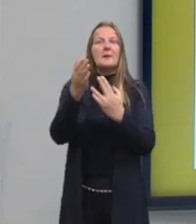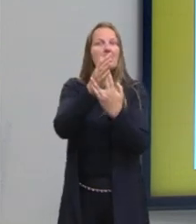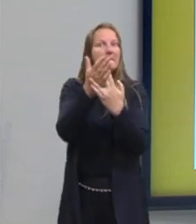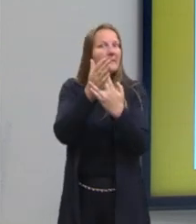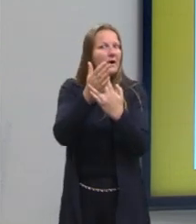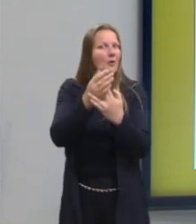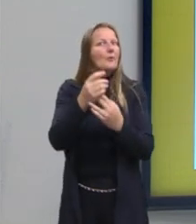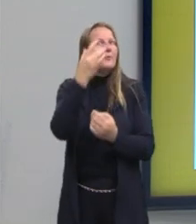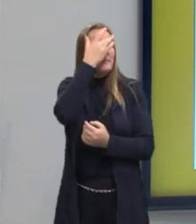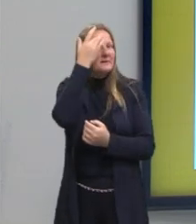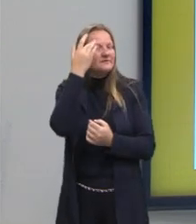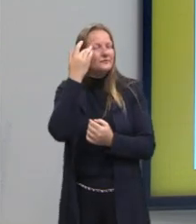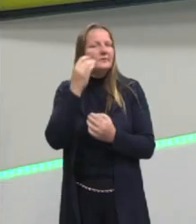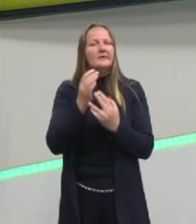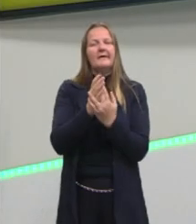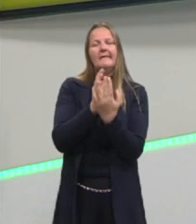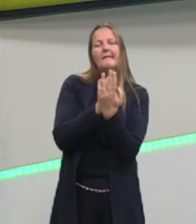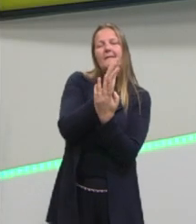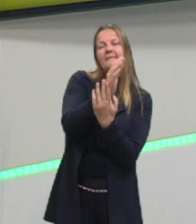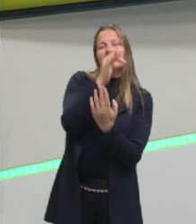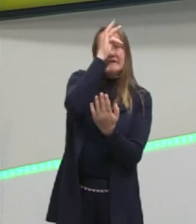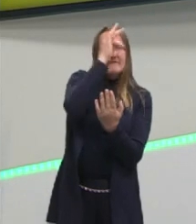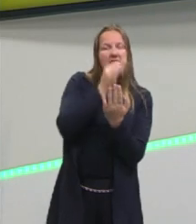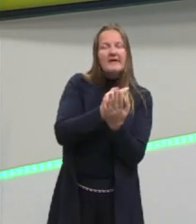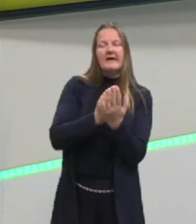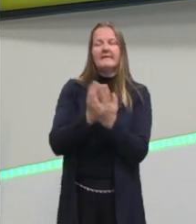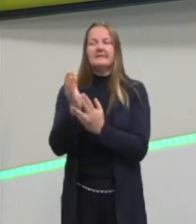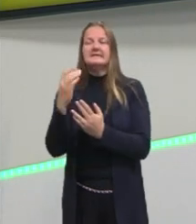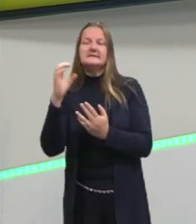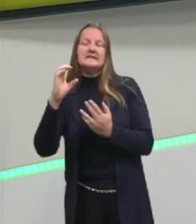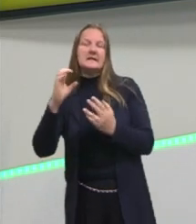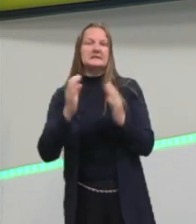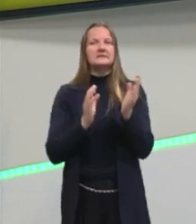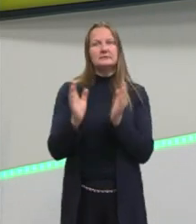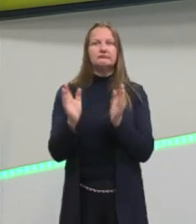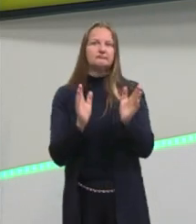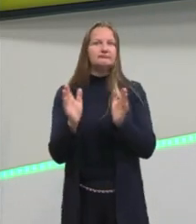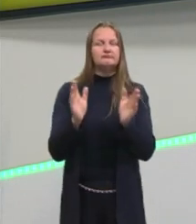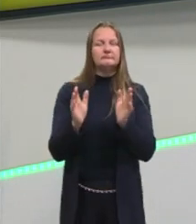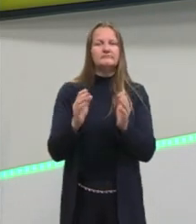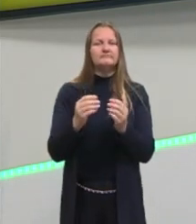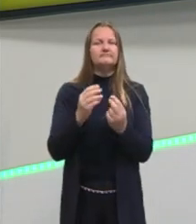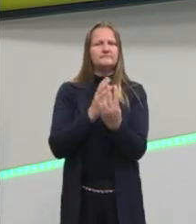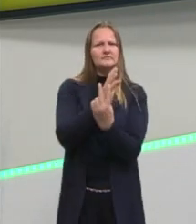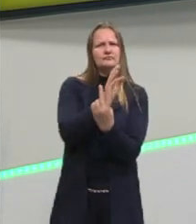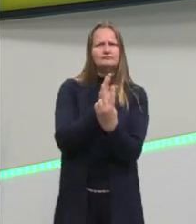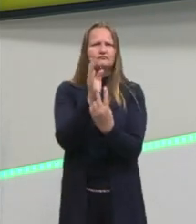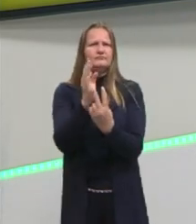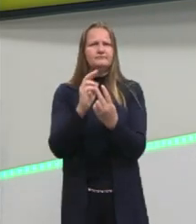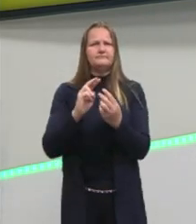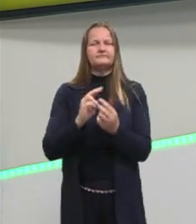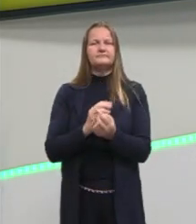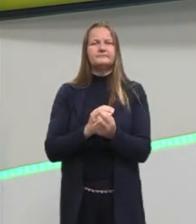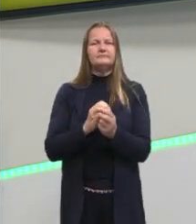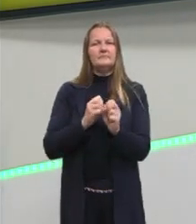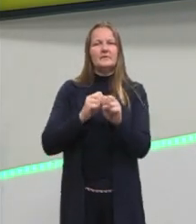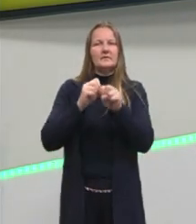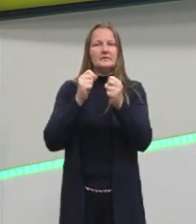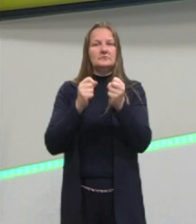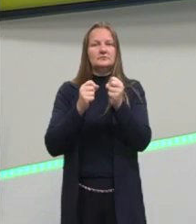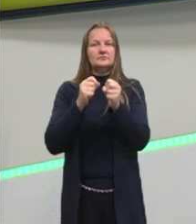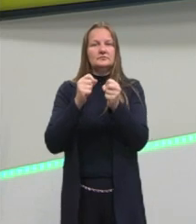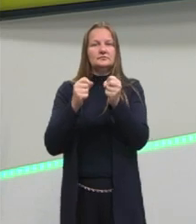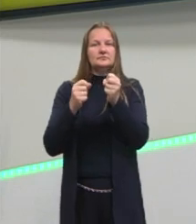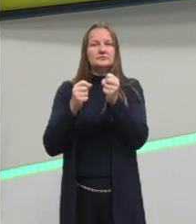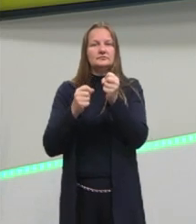ficaram também nessa dicotomia de fé versus ciência? Sempre a gente tinha essa dicotomia. Isso retoma agora. A gente